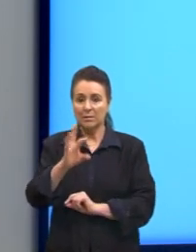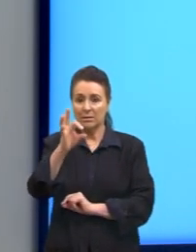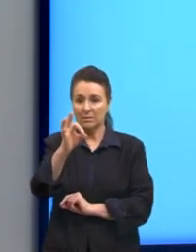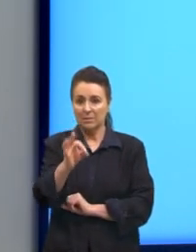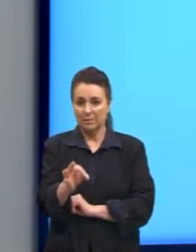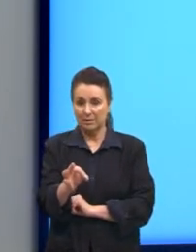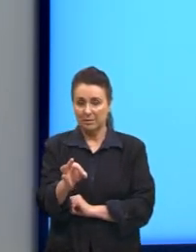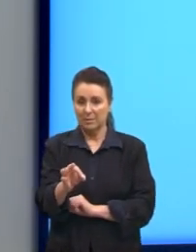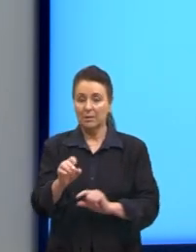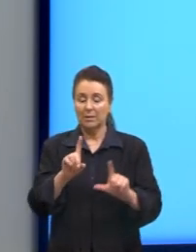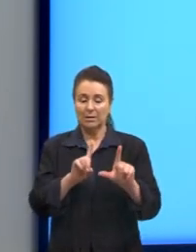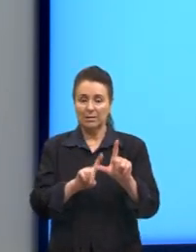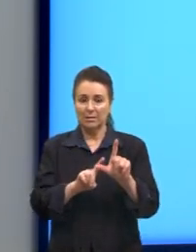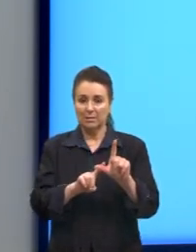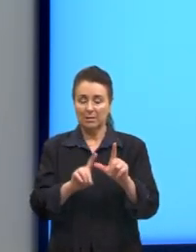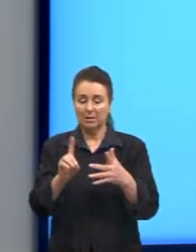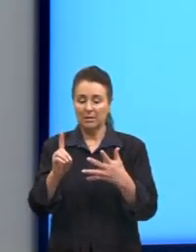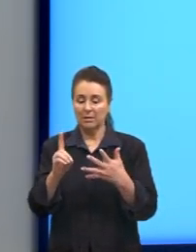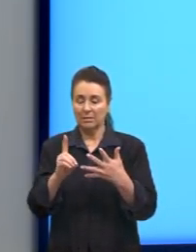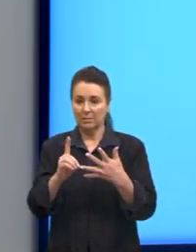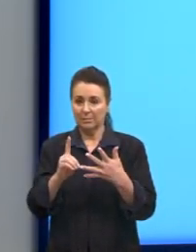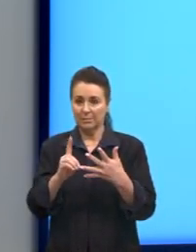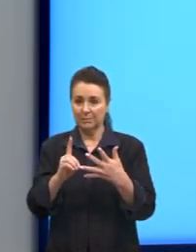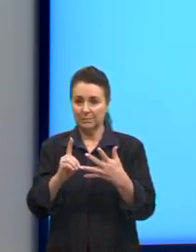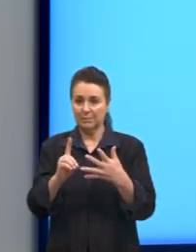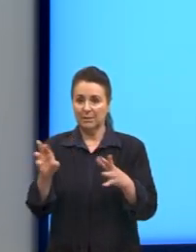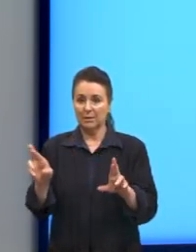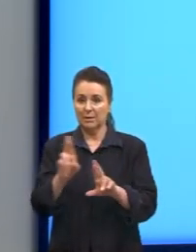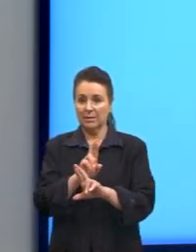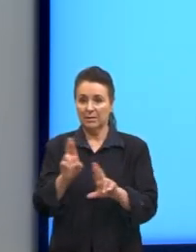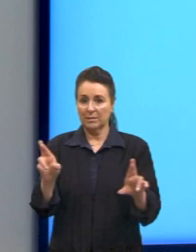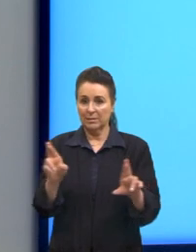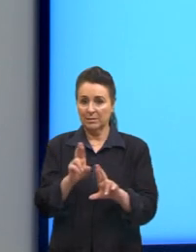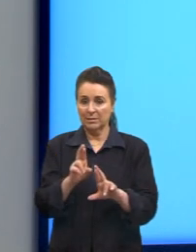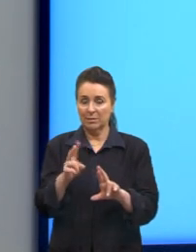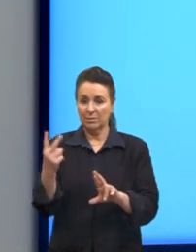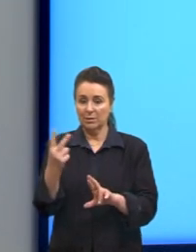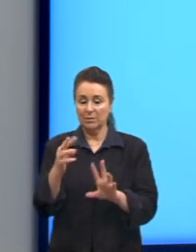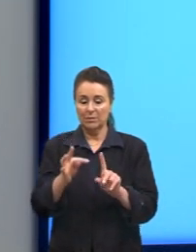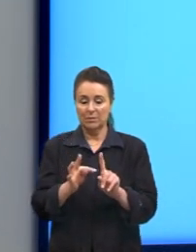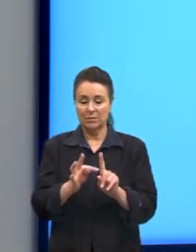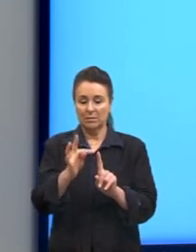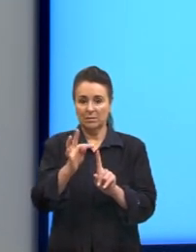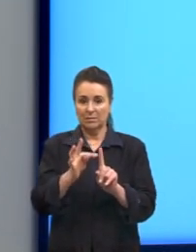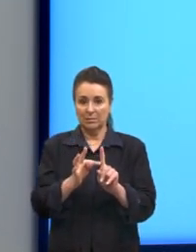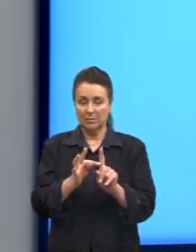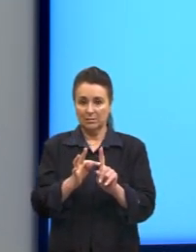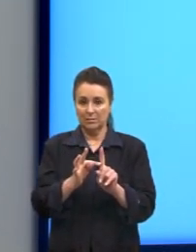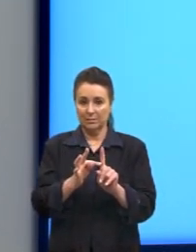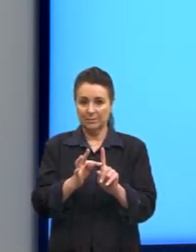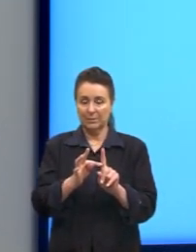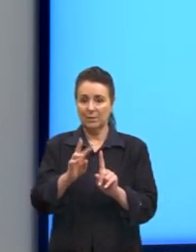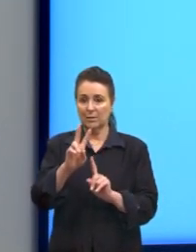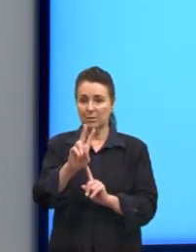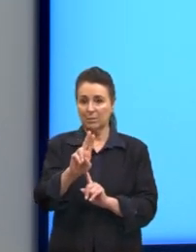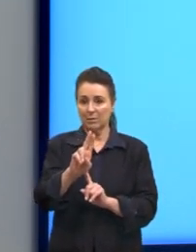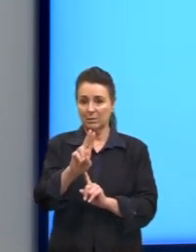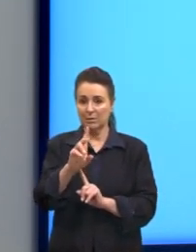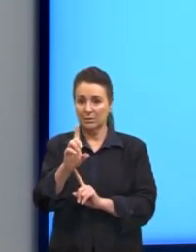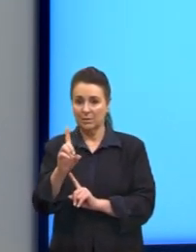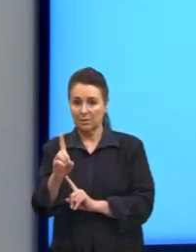Nesse caso, seria a letra D. A relação entre as duas temperaturas, então, é dada por 2D